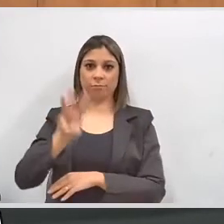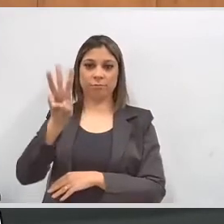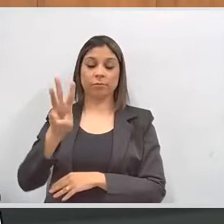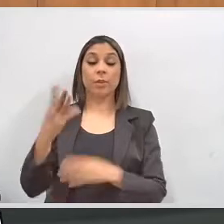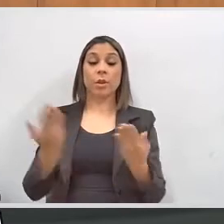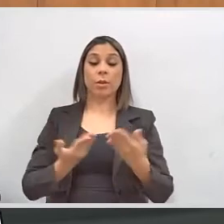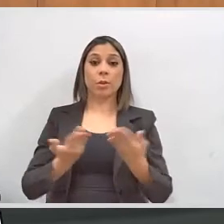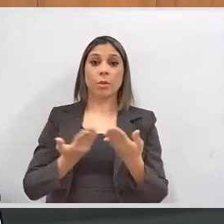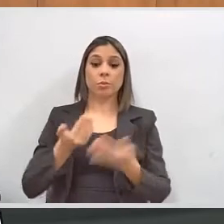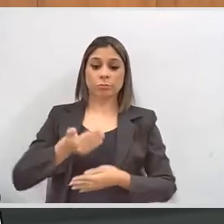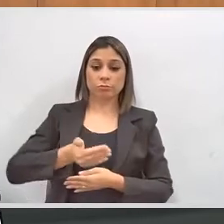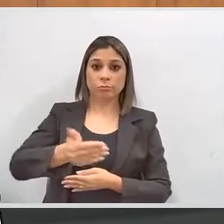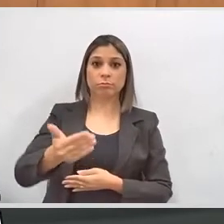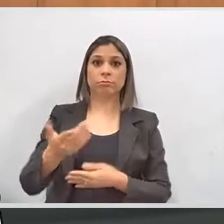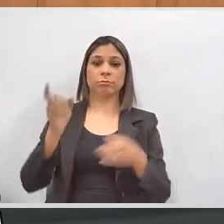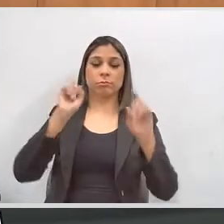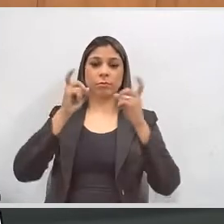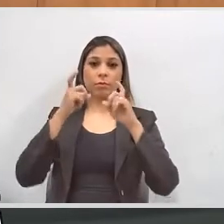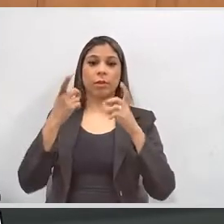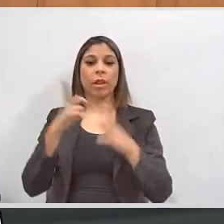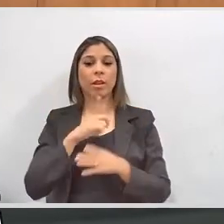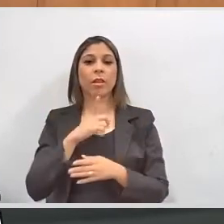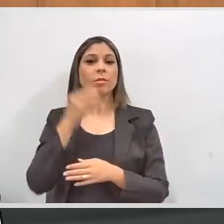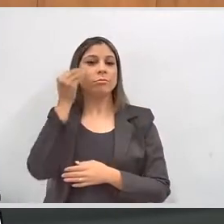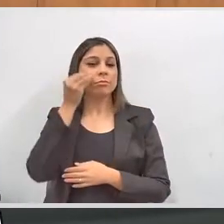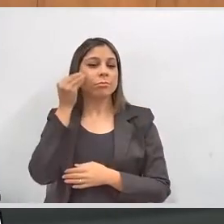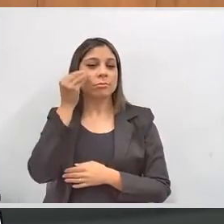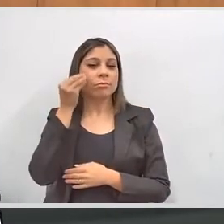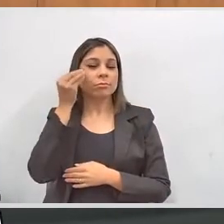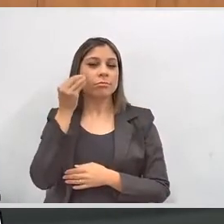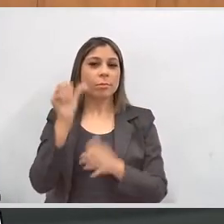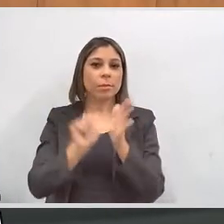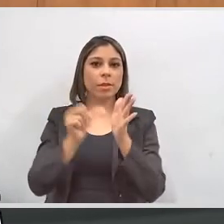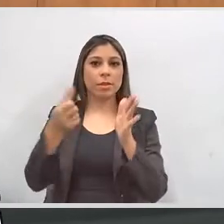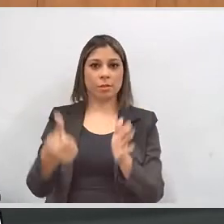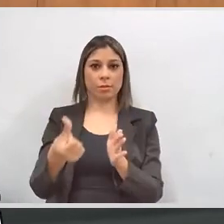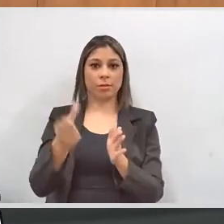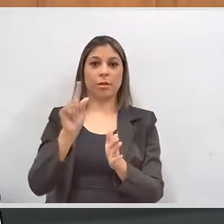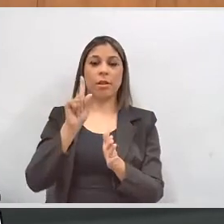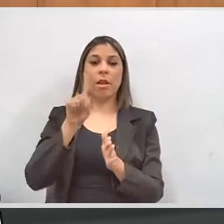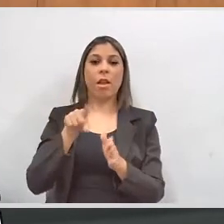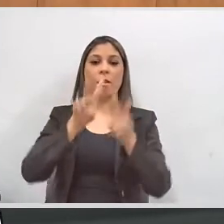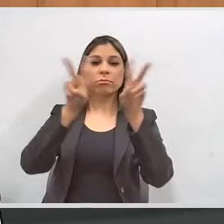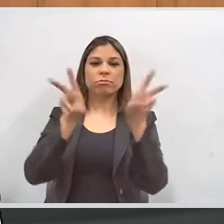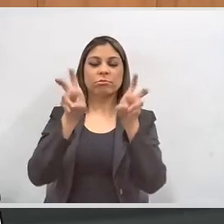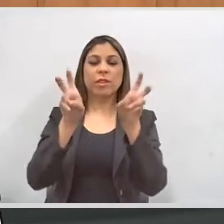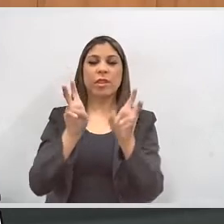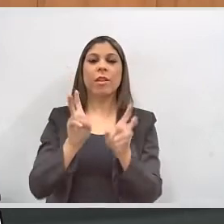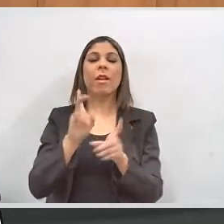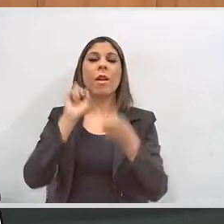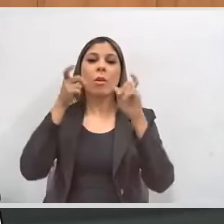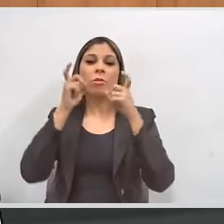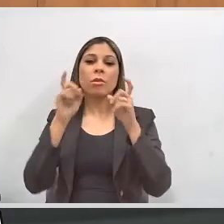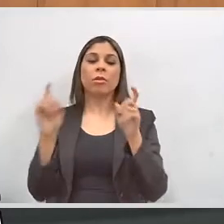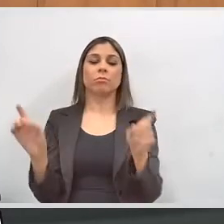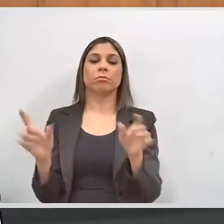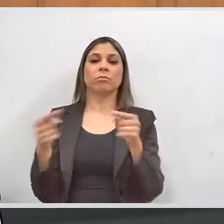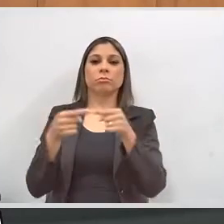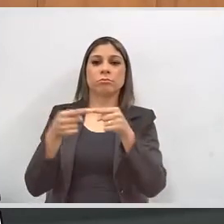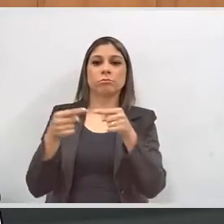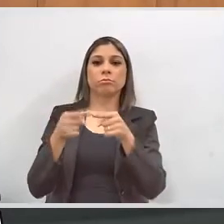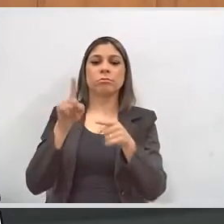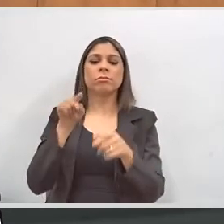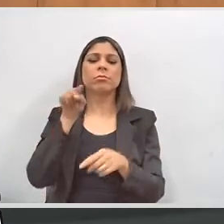Hoje, durante essa audiência, estaremos promovendo um teste da ferramenta Reuniões Interativas.